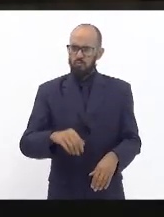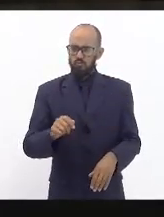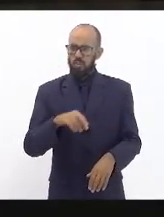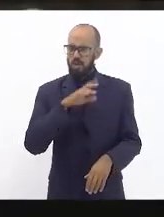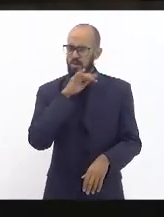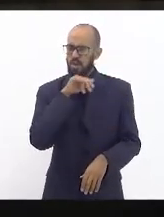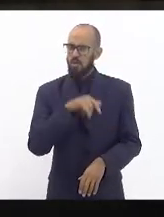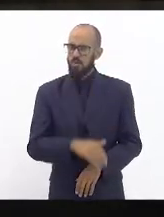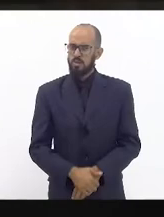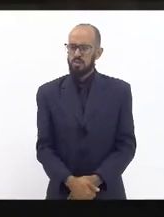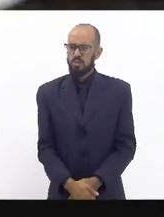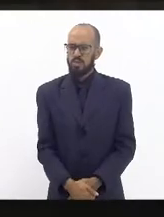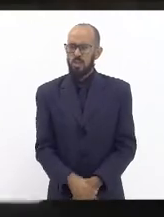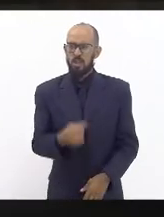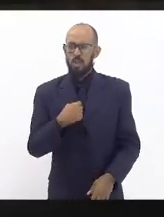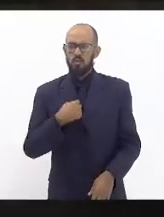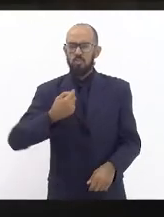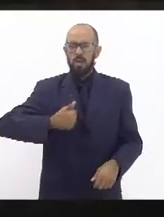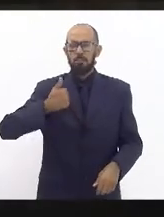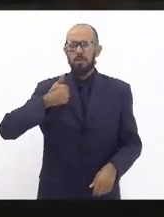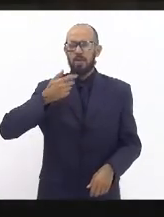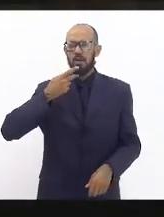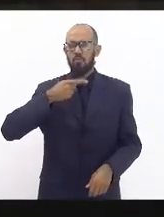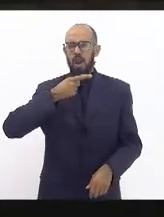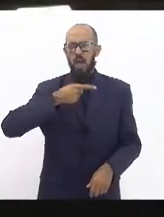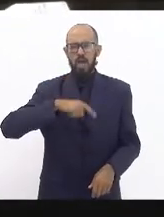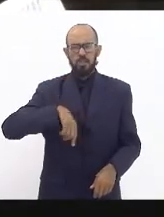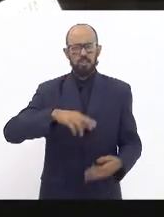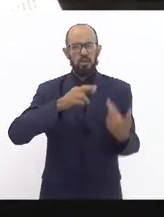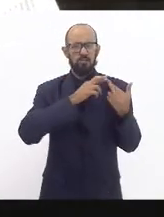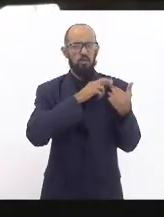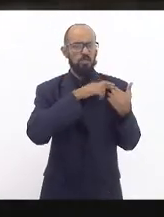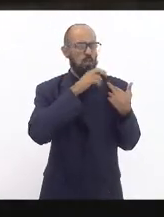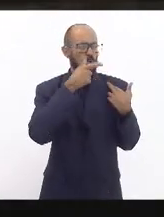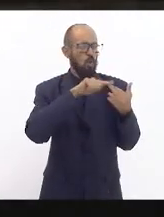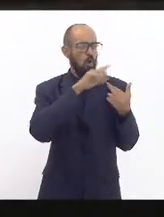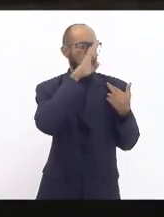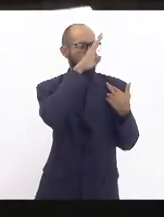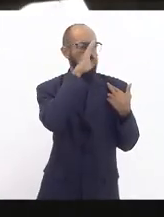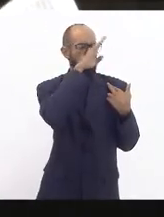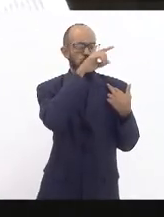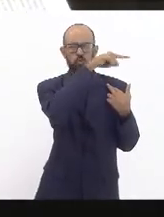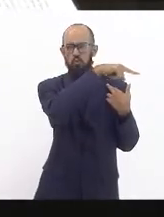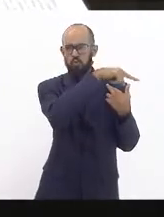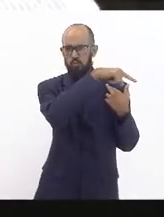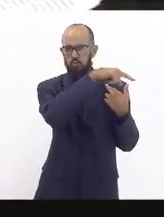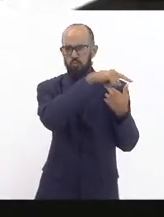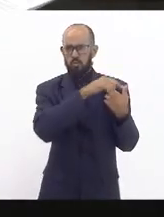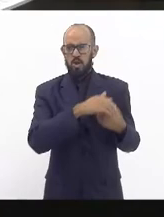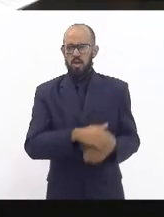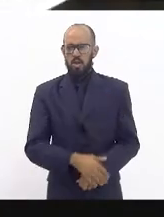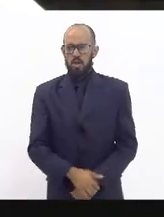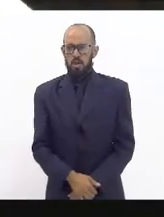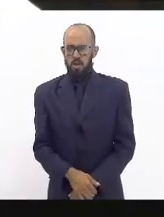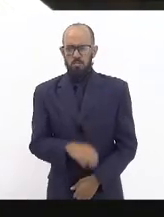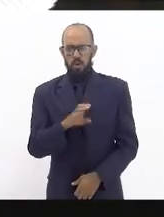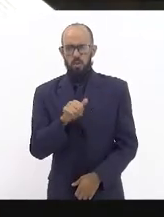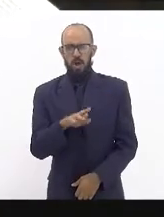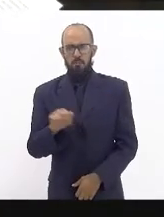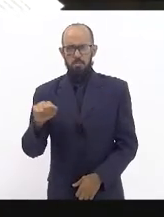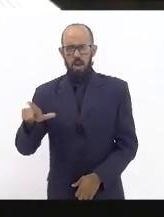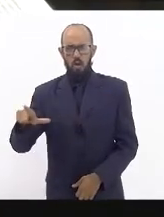que você é a primeira a dizer são responsáveis mais um absurdo além da siderúrgica do Atlântico que foi colocada pelo Cabral